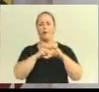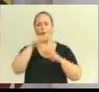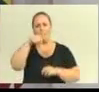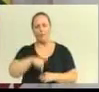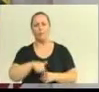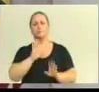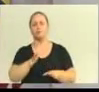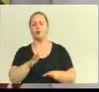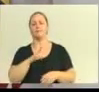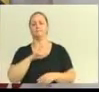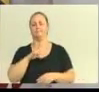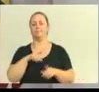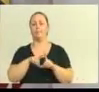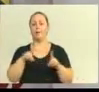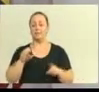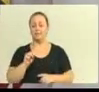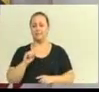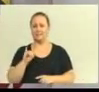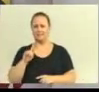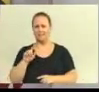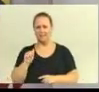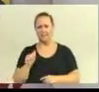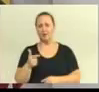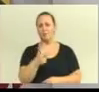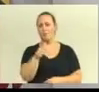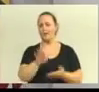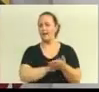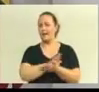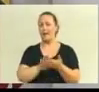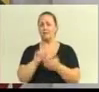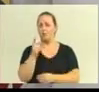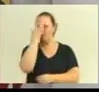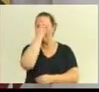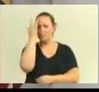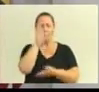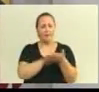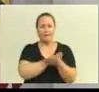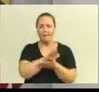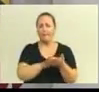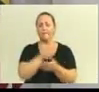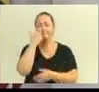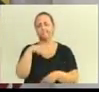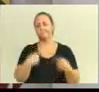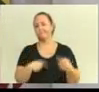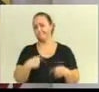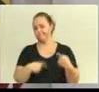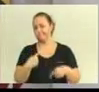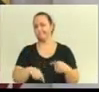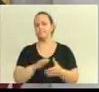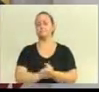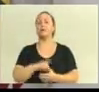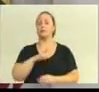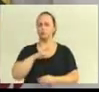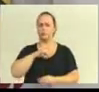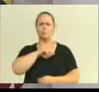transporte SIGA não apareceu ninguém para debater. O presidente do sindicato, Aris, esteve aqui. O presidente do CETEB esteve aqui e longamente